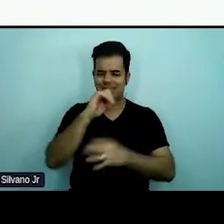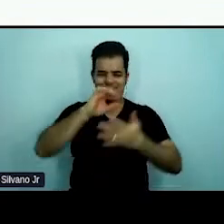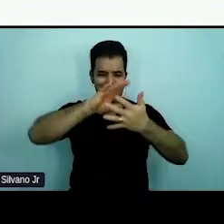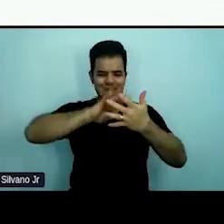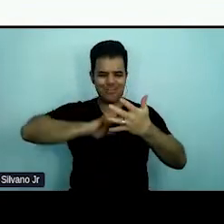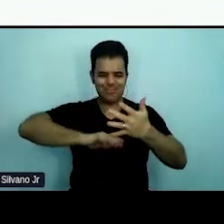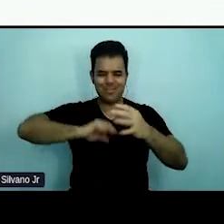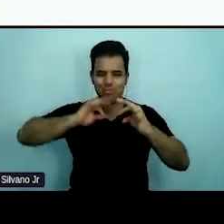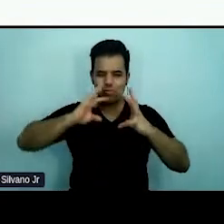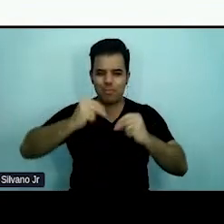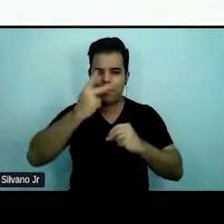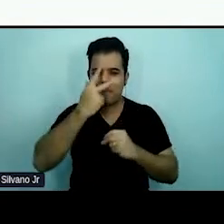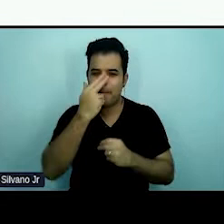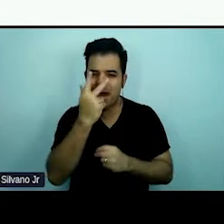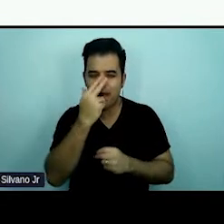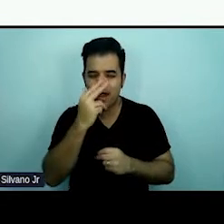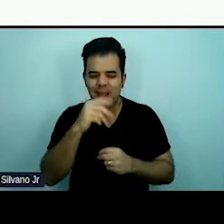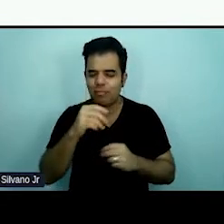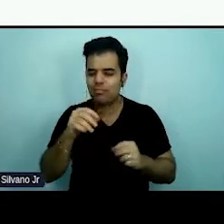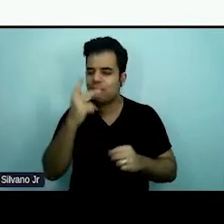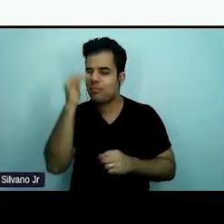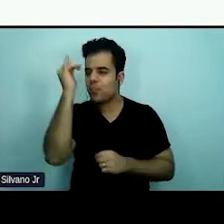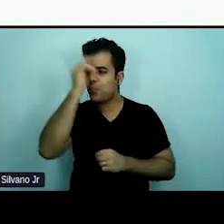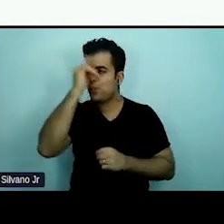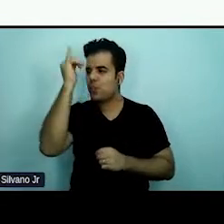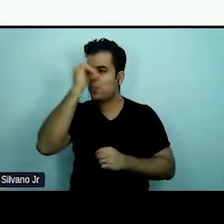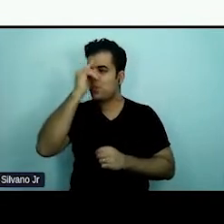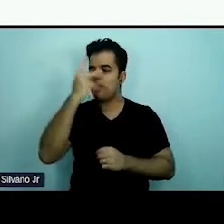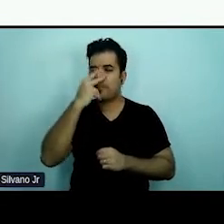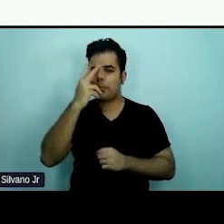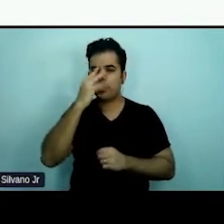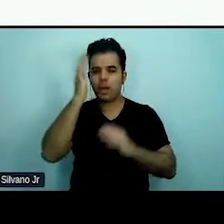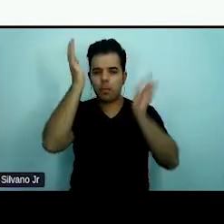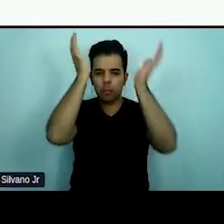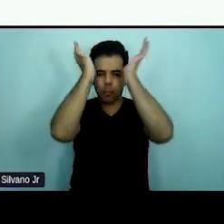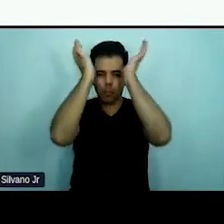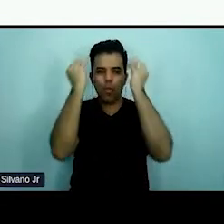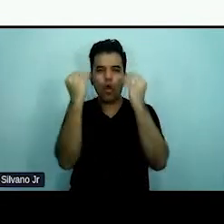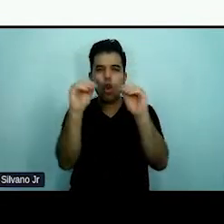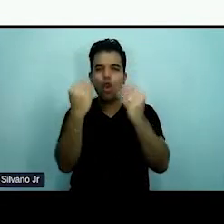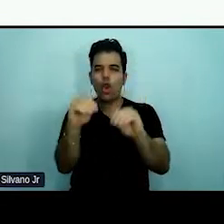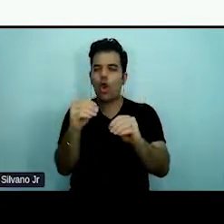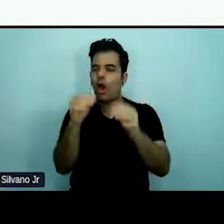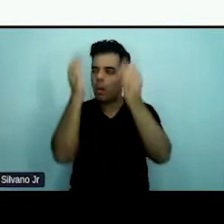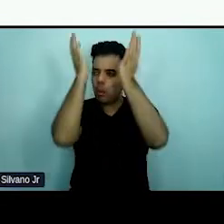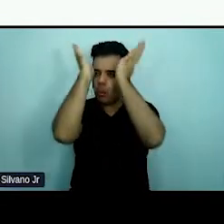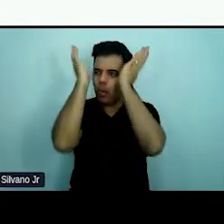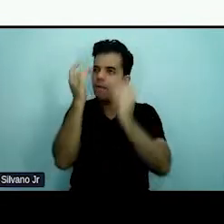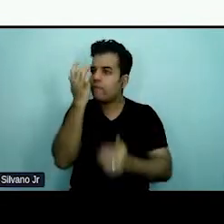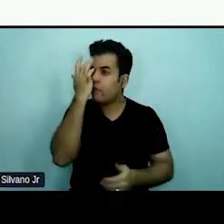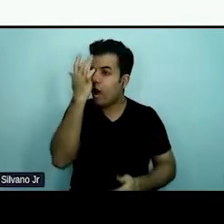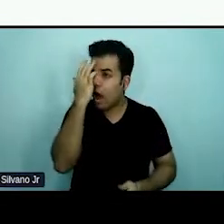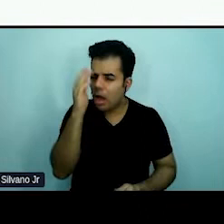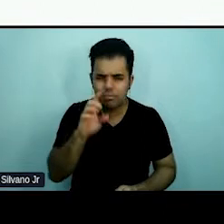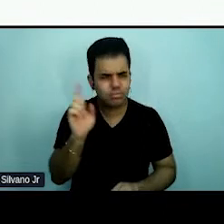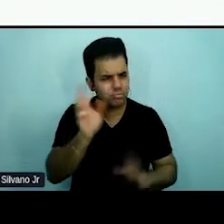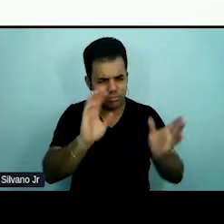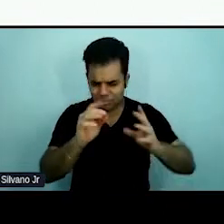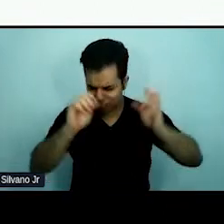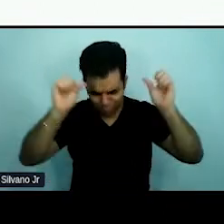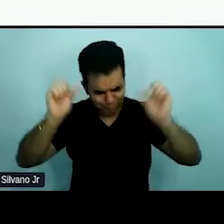disso é linguagem simples. Por quê? A linguagem simples, ela não vai distorcer nem no sentido daquela informação.